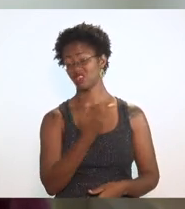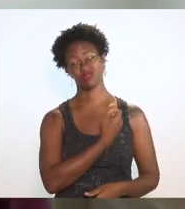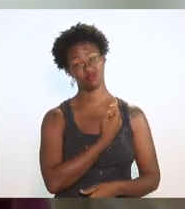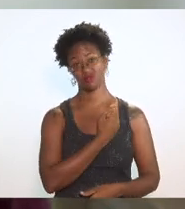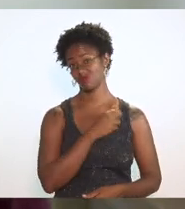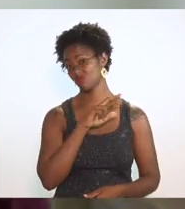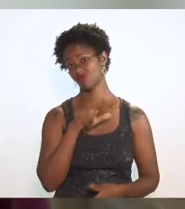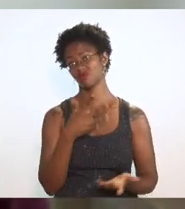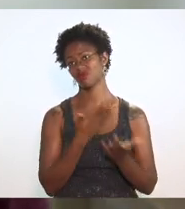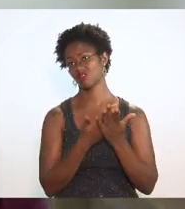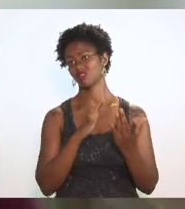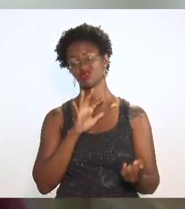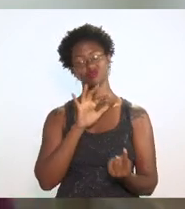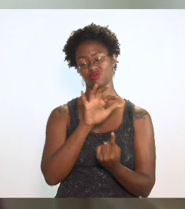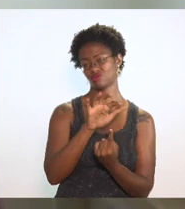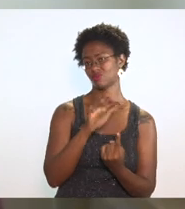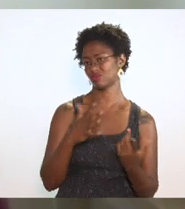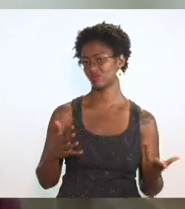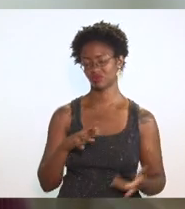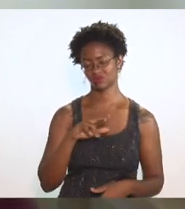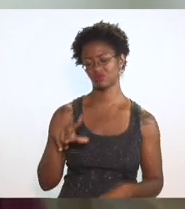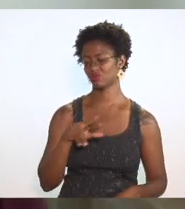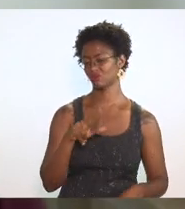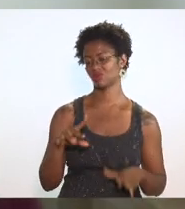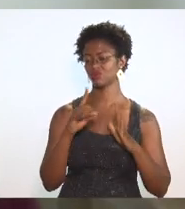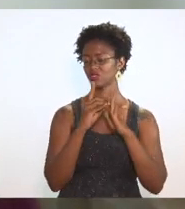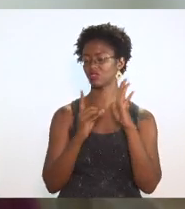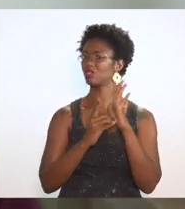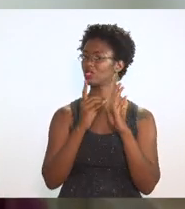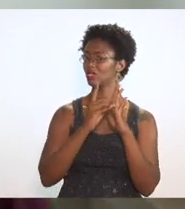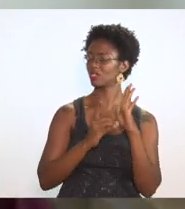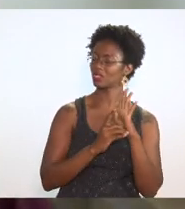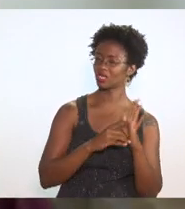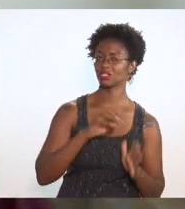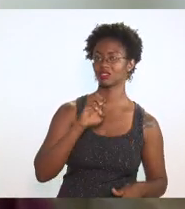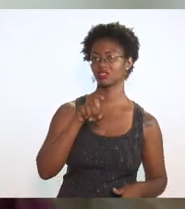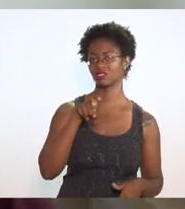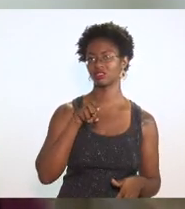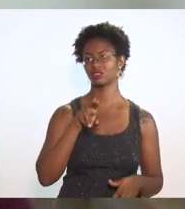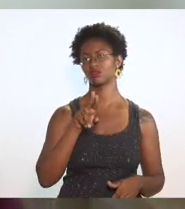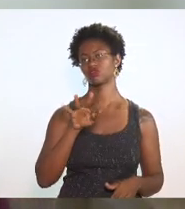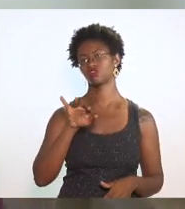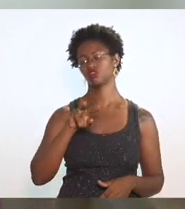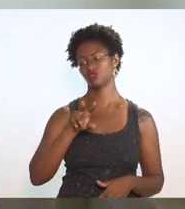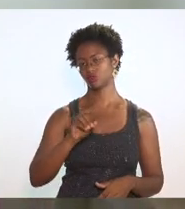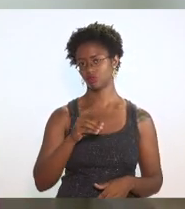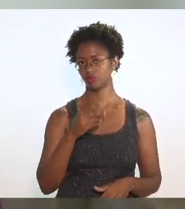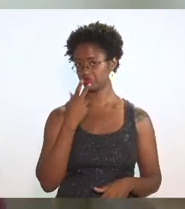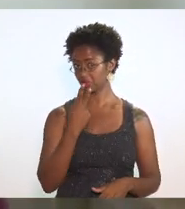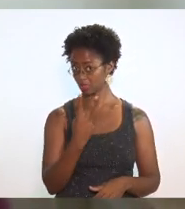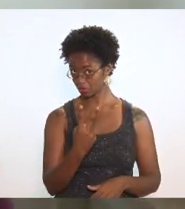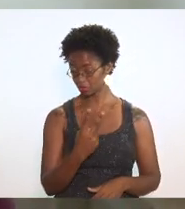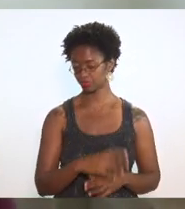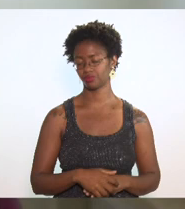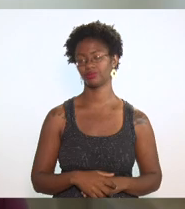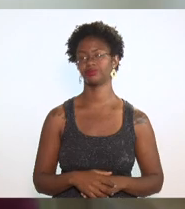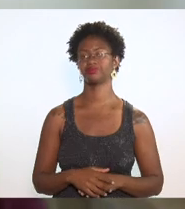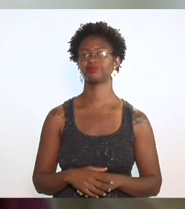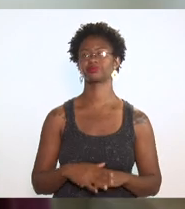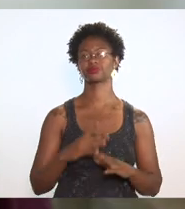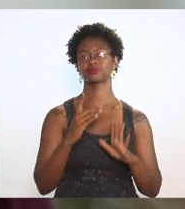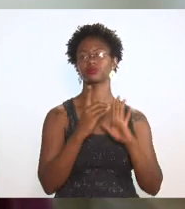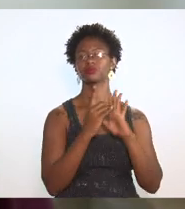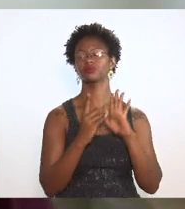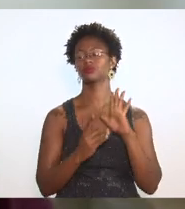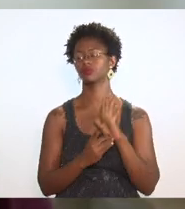estudo de impacto os decretos do executivo e vou citar dois o decreto